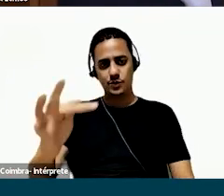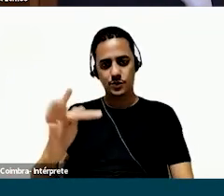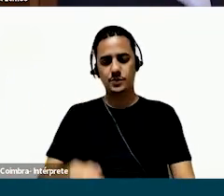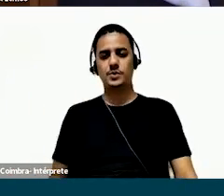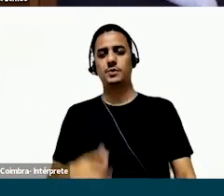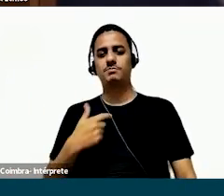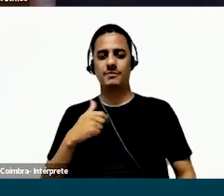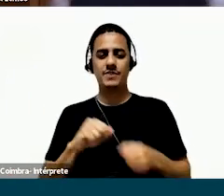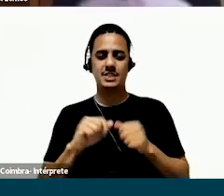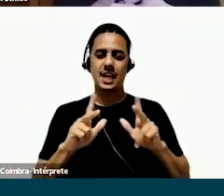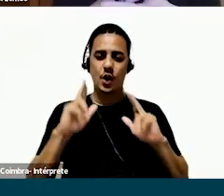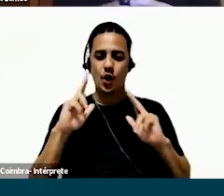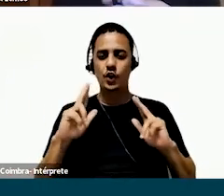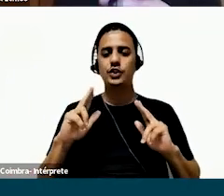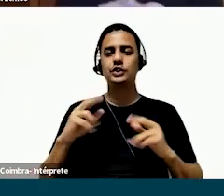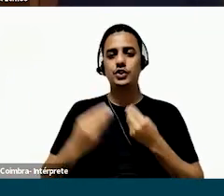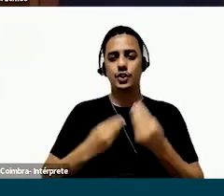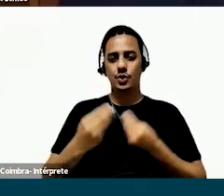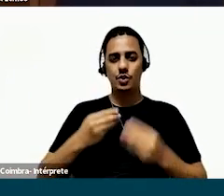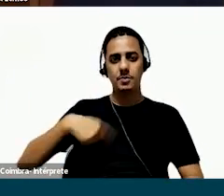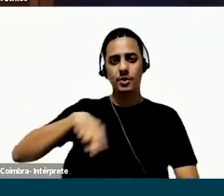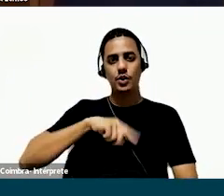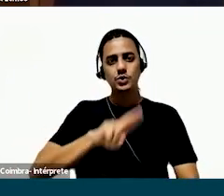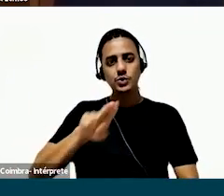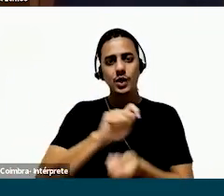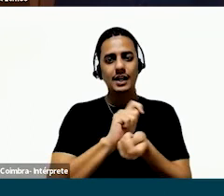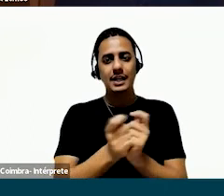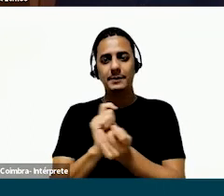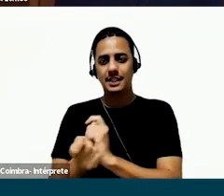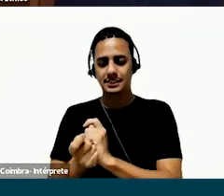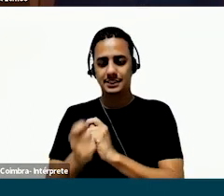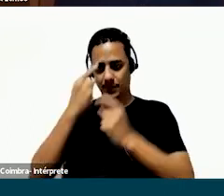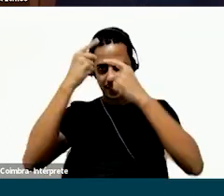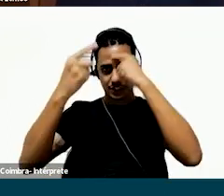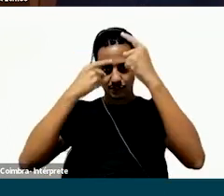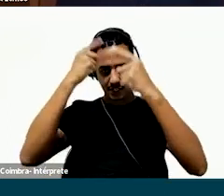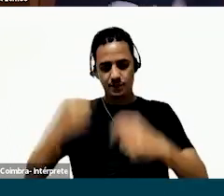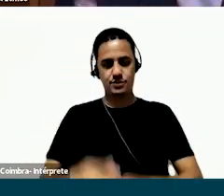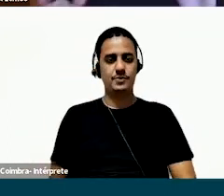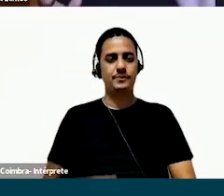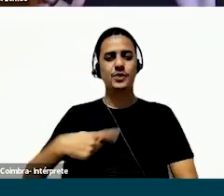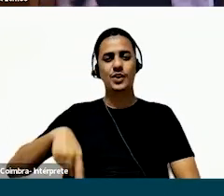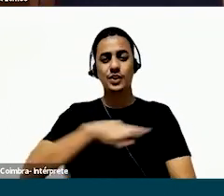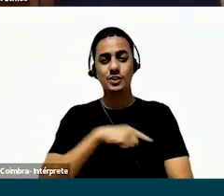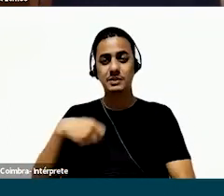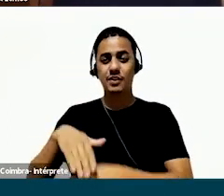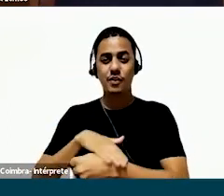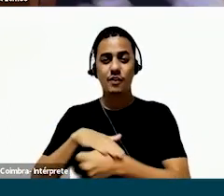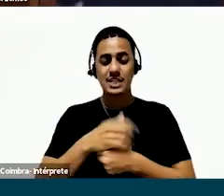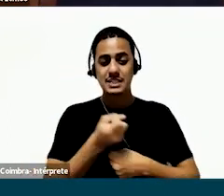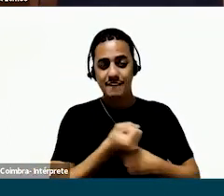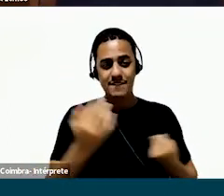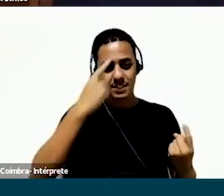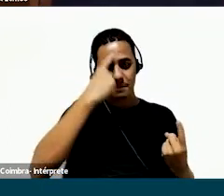acontecer no futuro. Vou fazer um recorte direto para a gente falar como a gente foi usando adaptação e criatividade. Então, a gente precisava